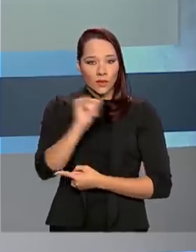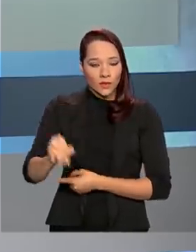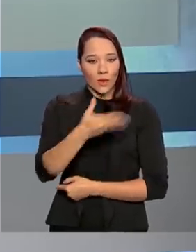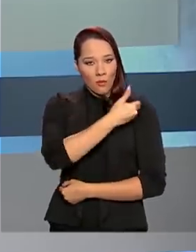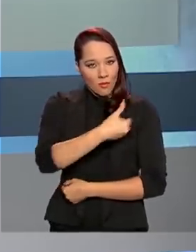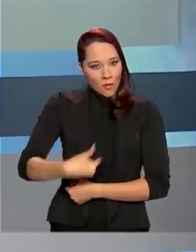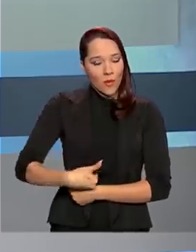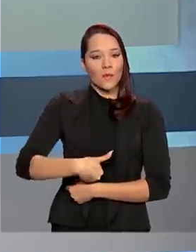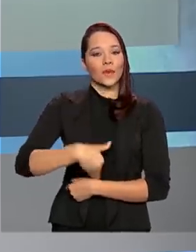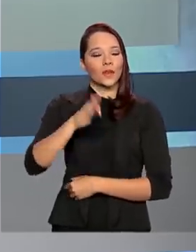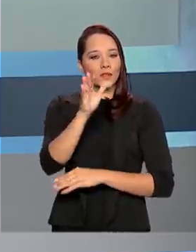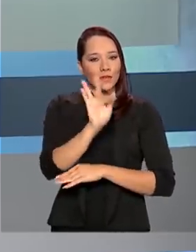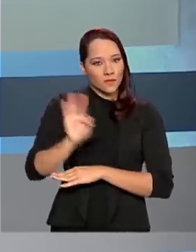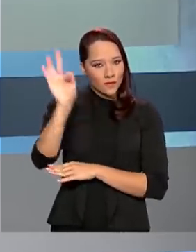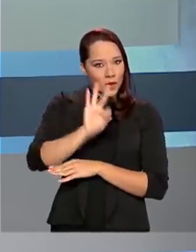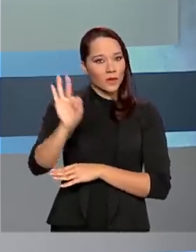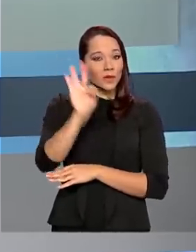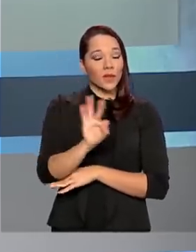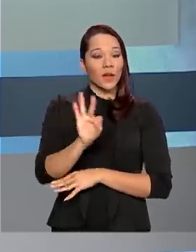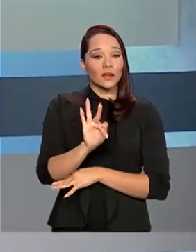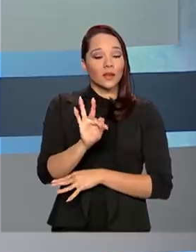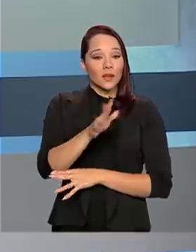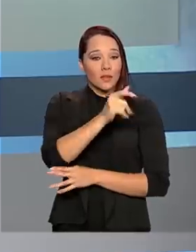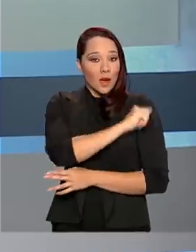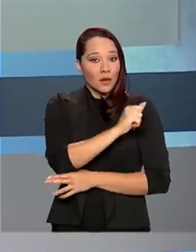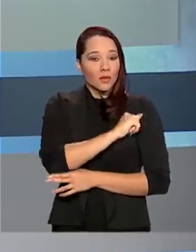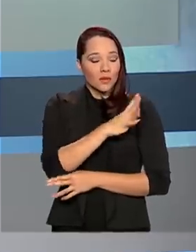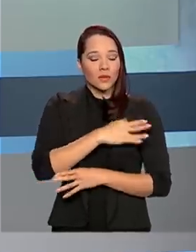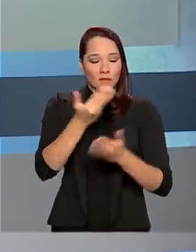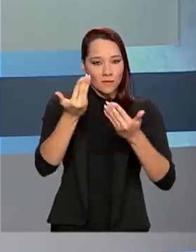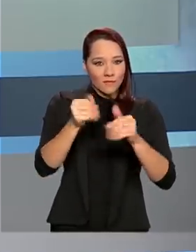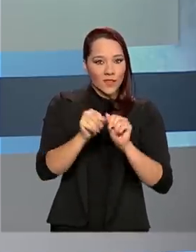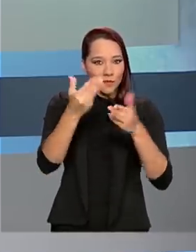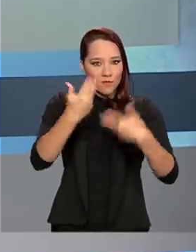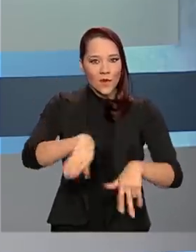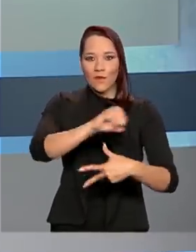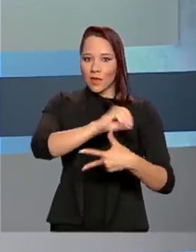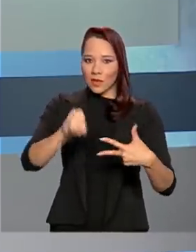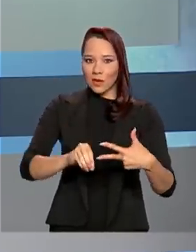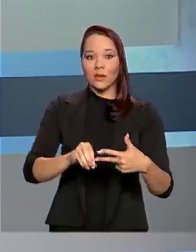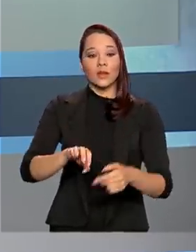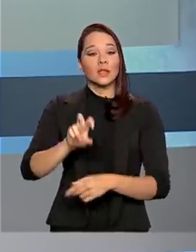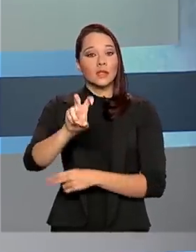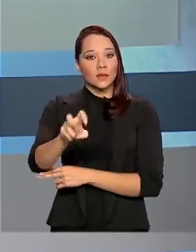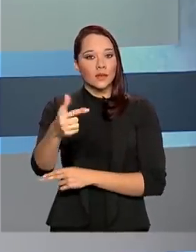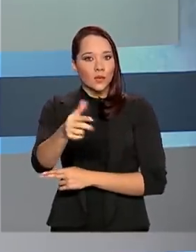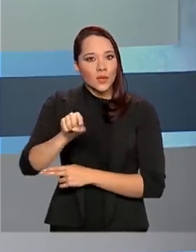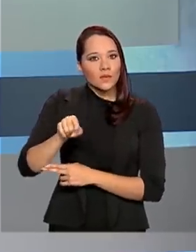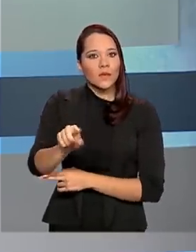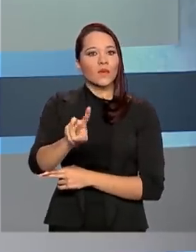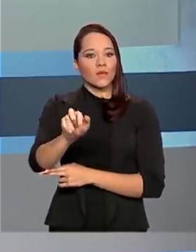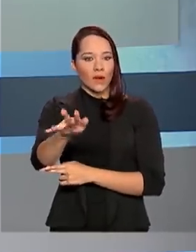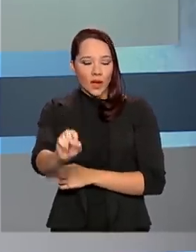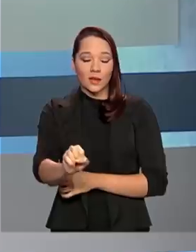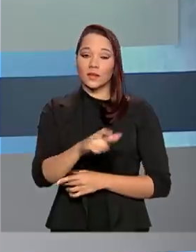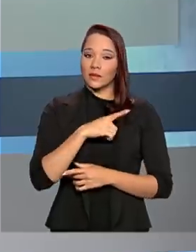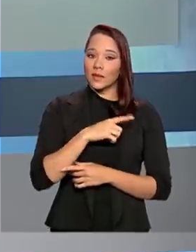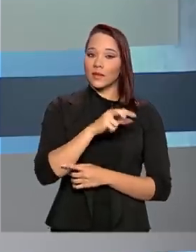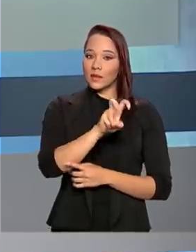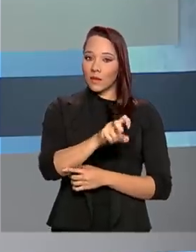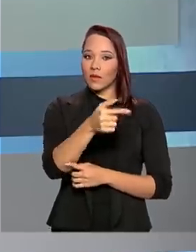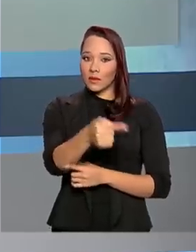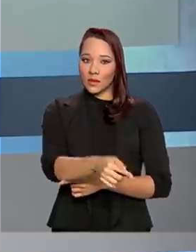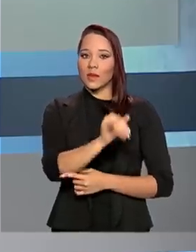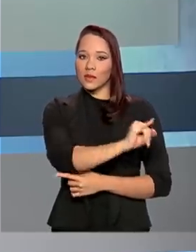públicas de ensino superior para candidatos participantes do Enem. São 52 mil vagas em 57